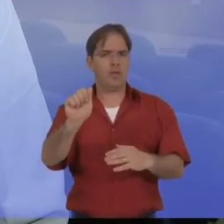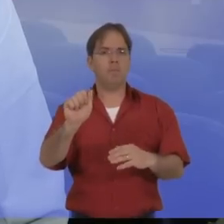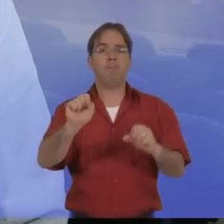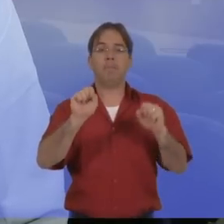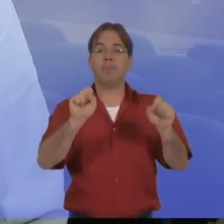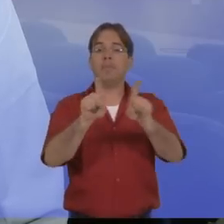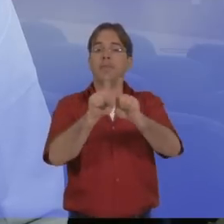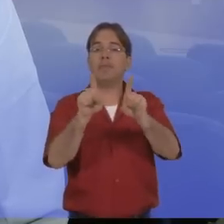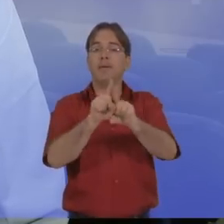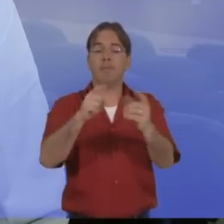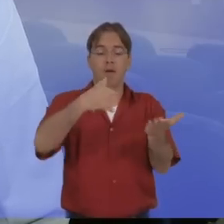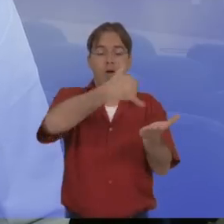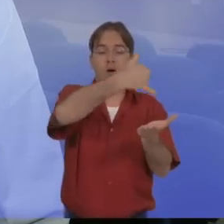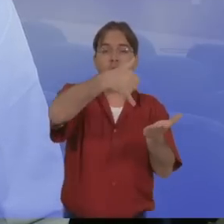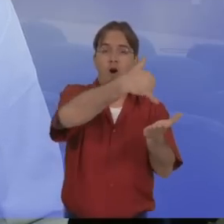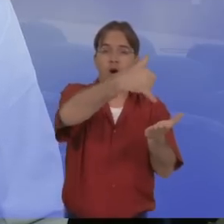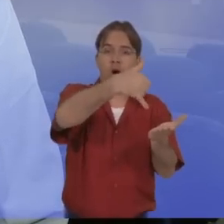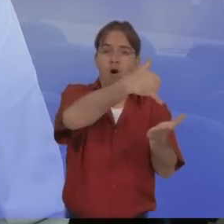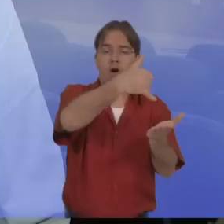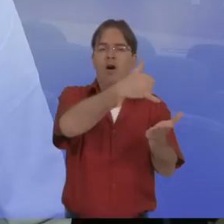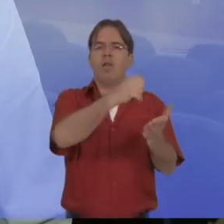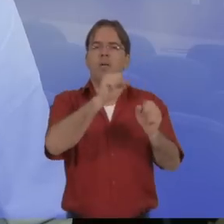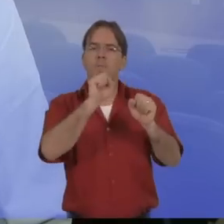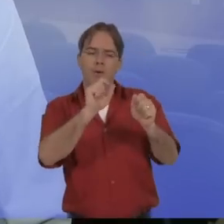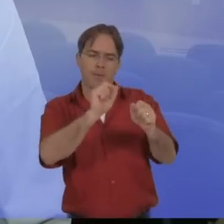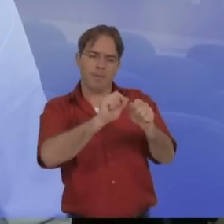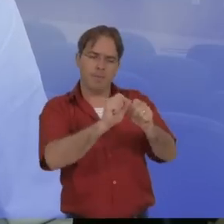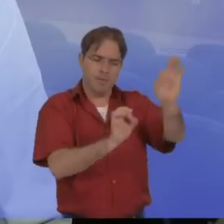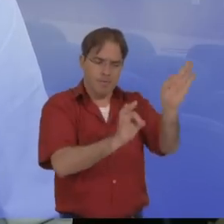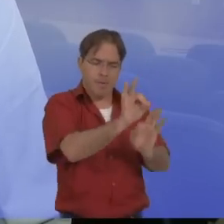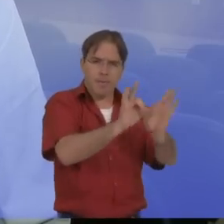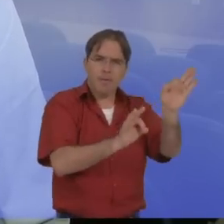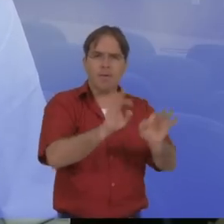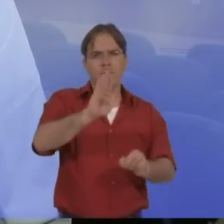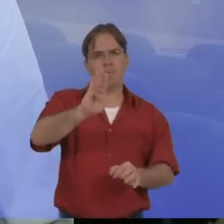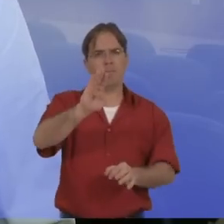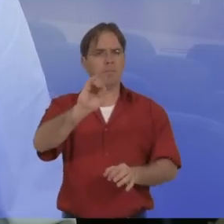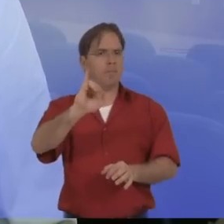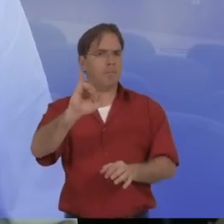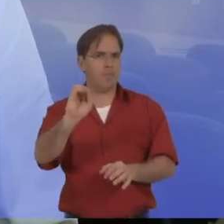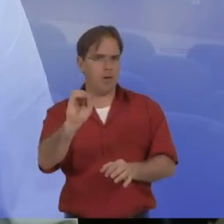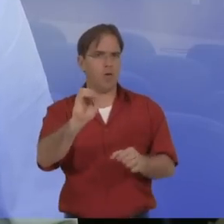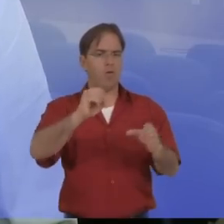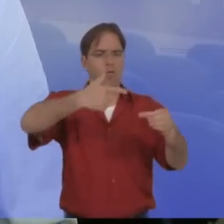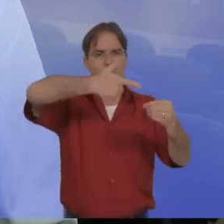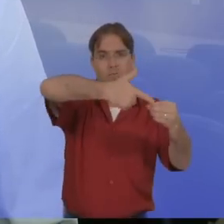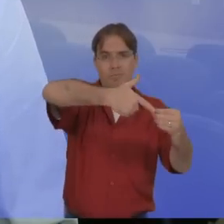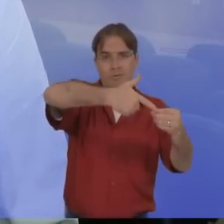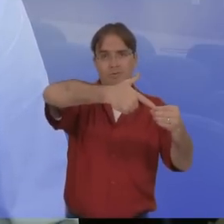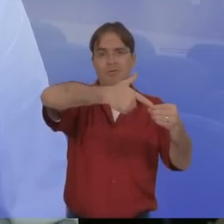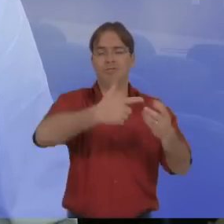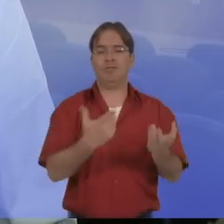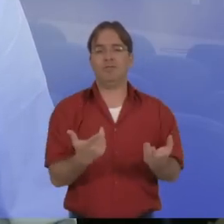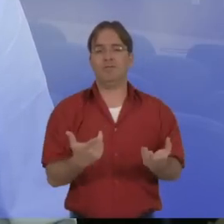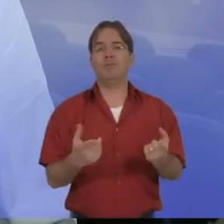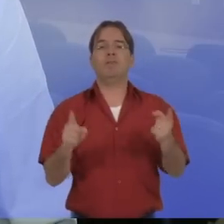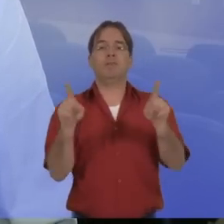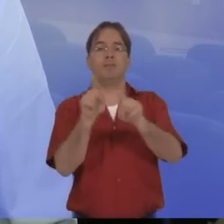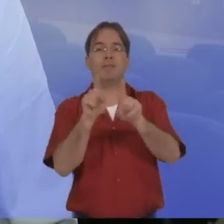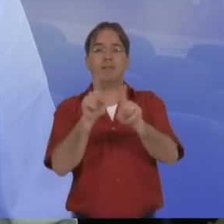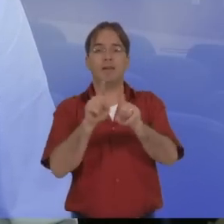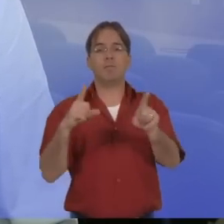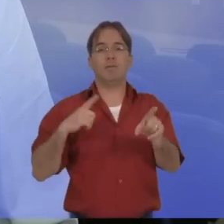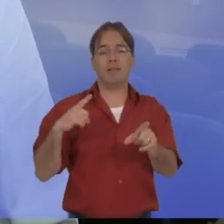o próprio óleo, para a produção de biodiesel. Nós temos também a produção